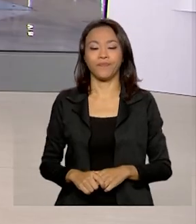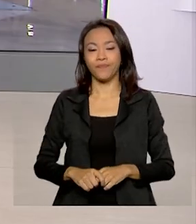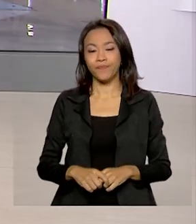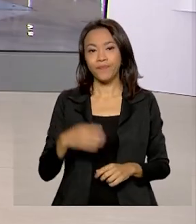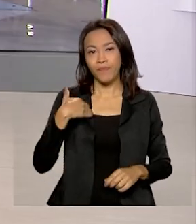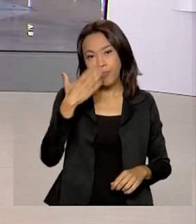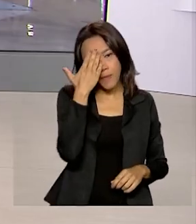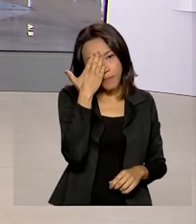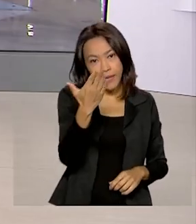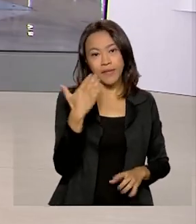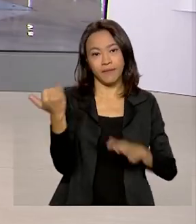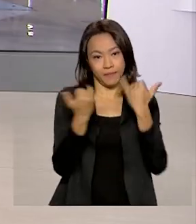Obrigada pelas informações, Glauco.